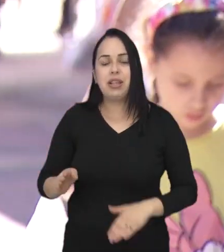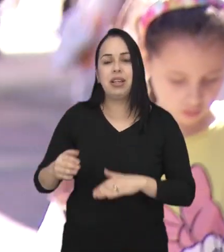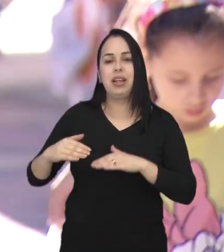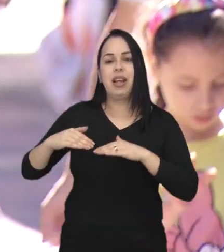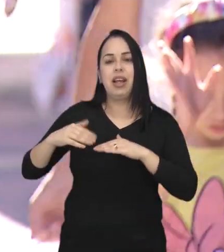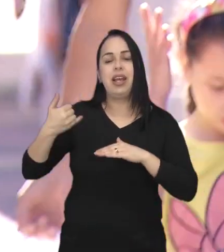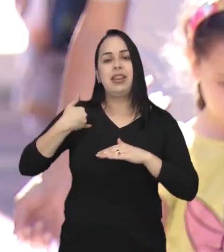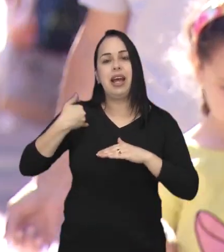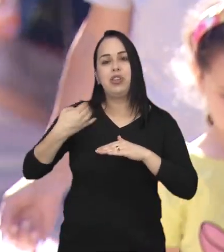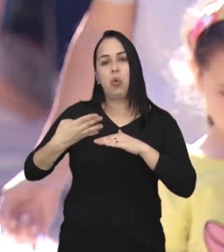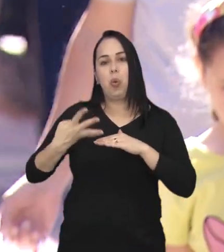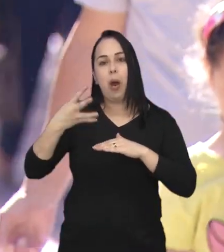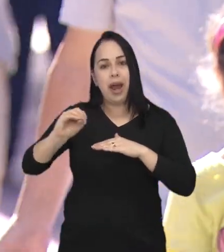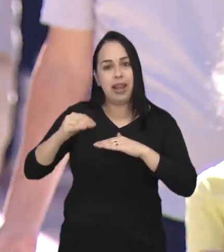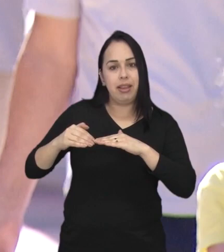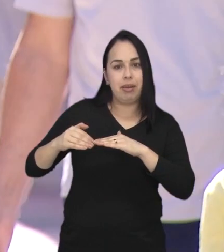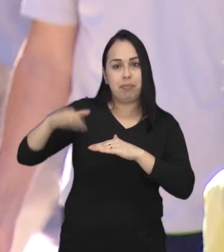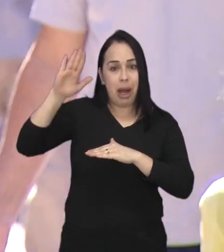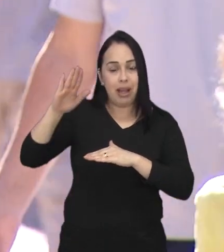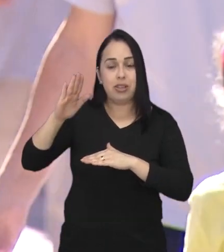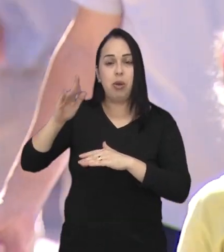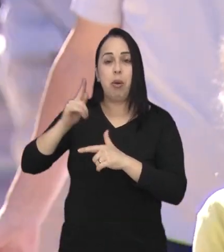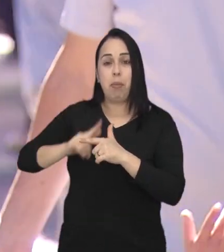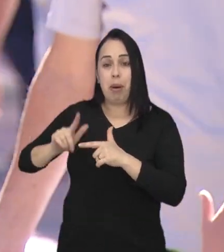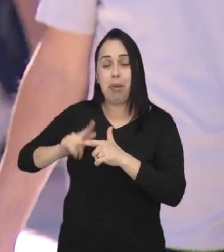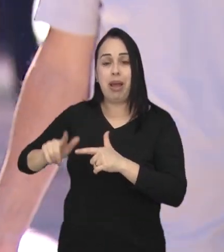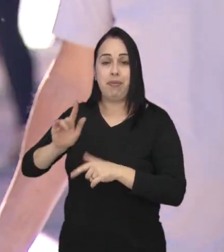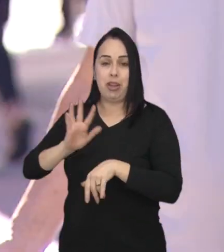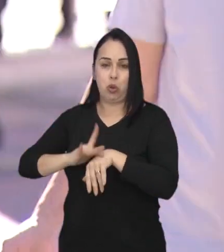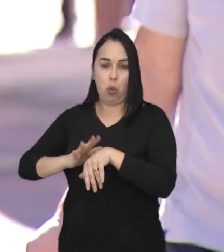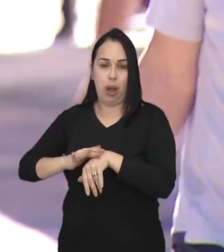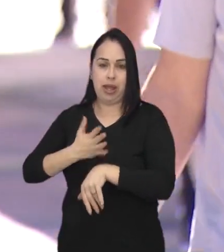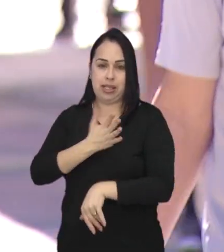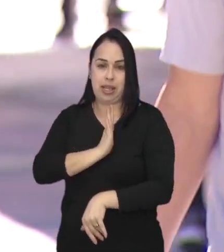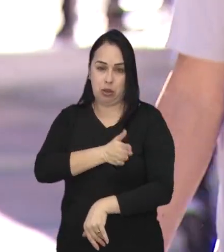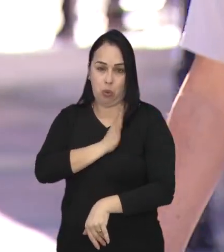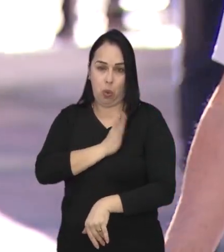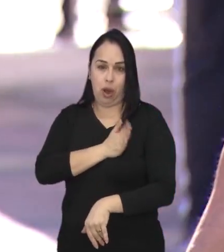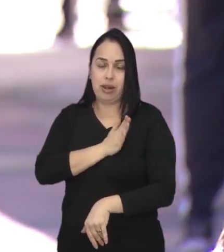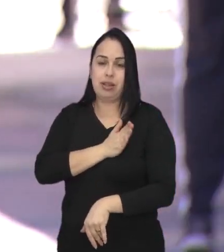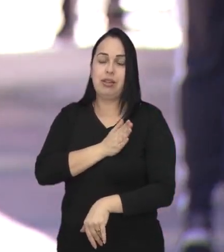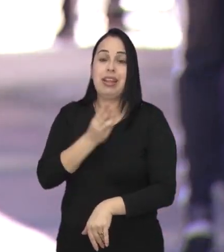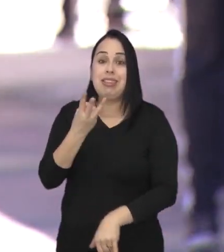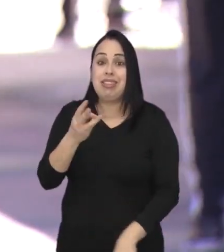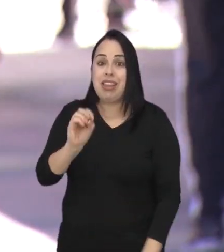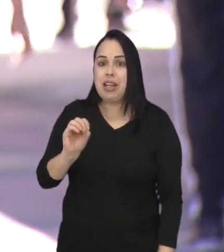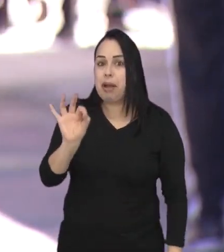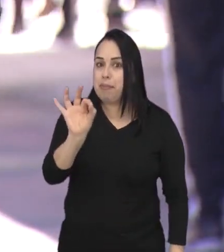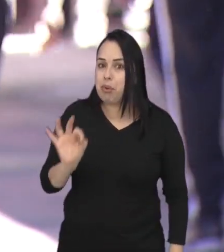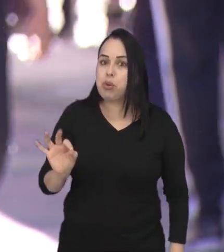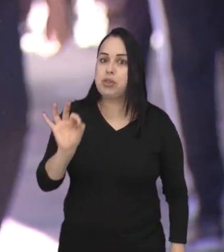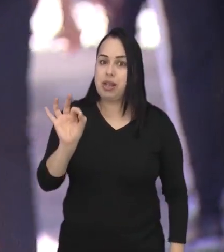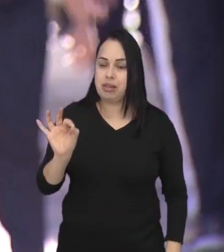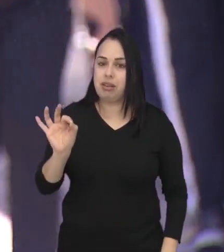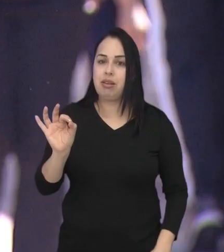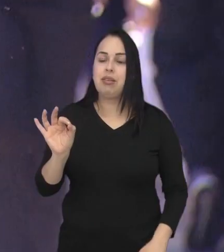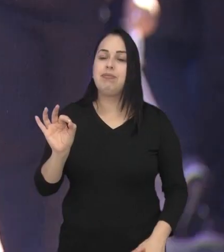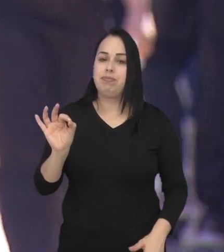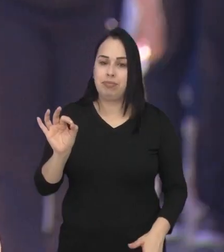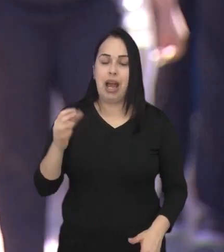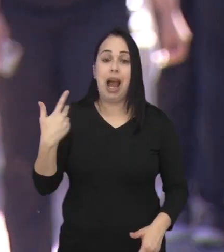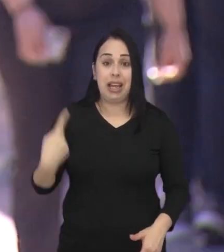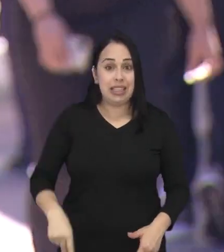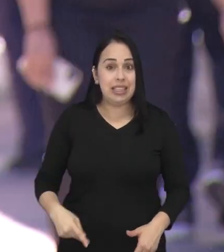dos 40 anos, as cardiopatias representam 30% das causas de morte, a